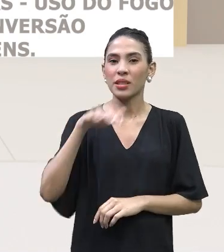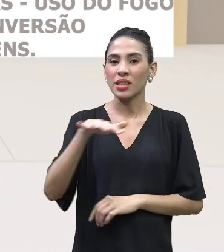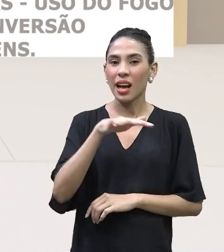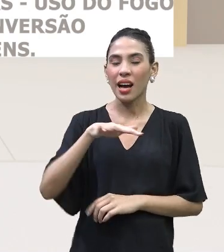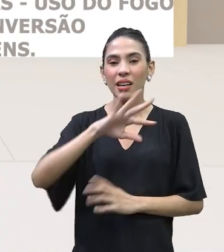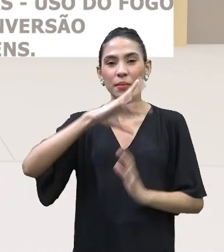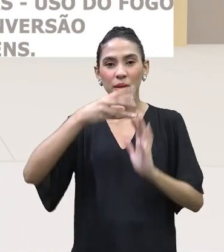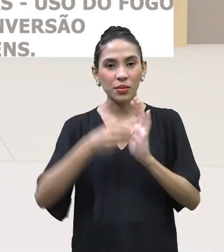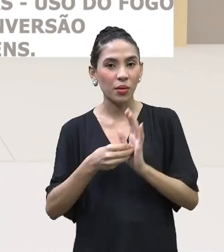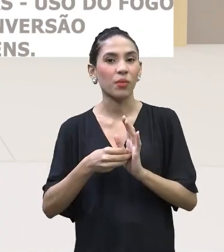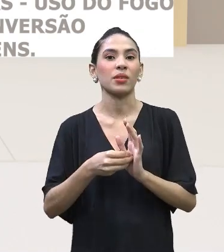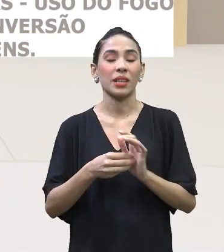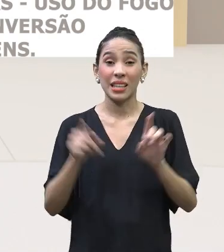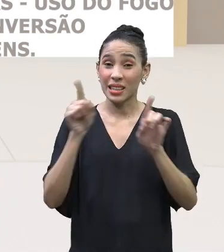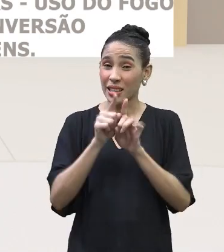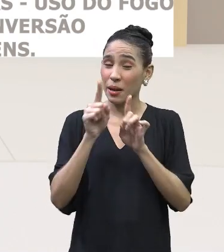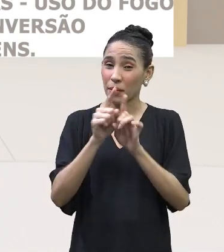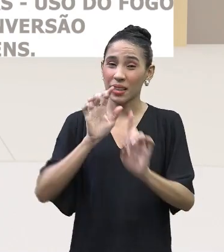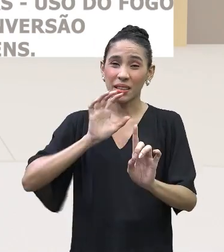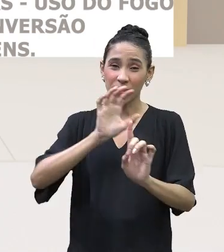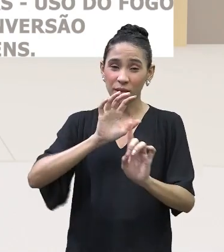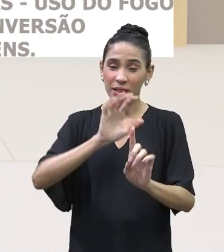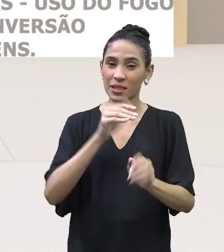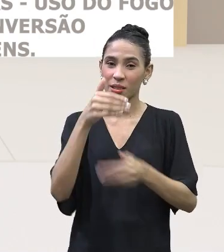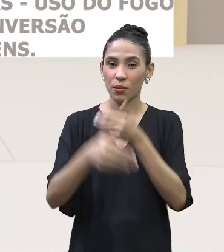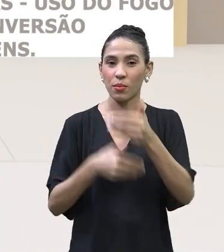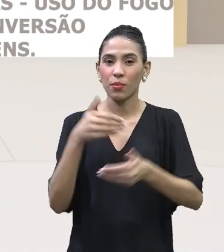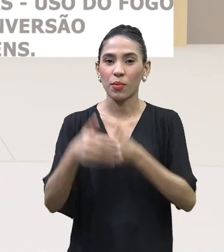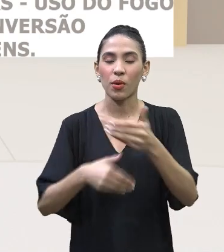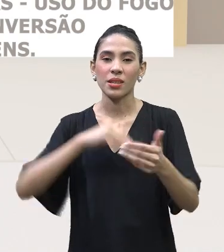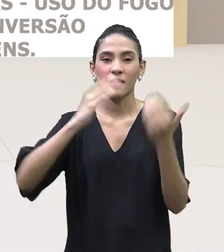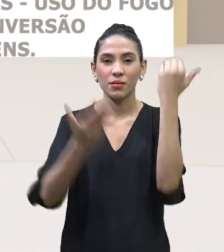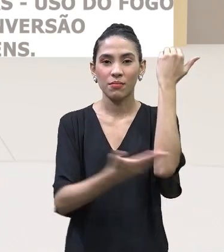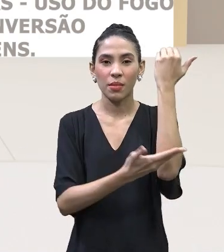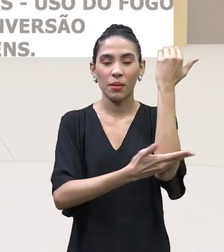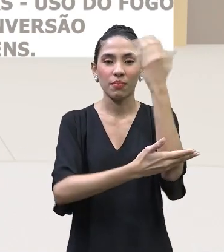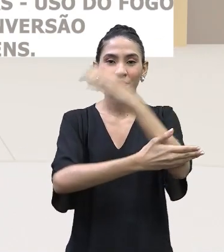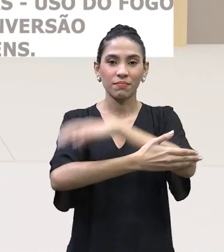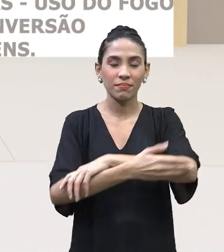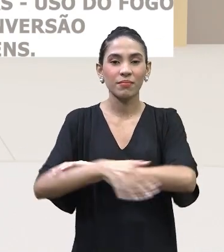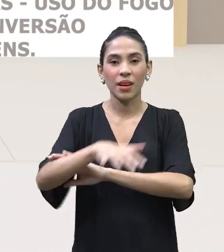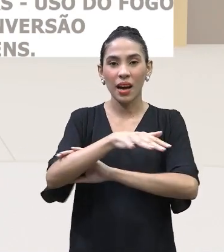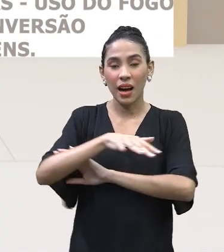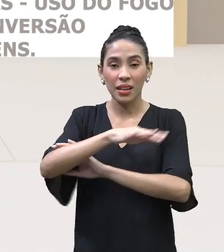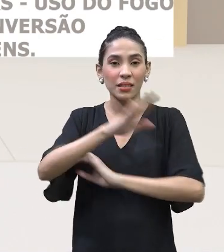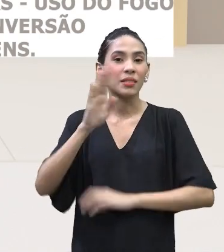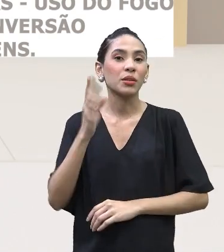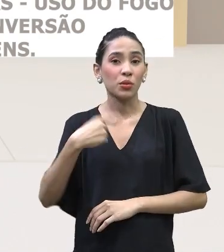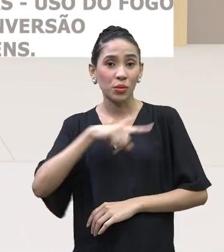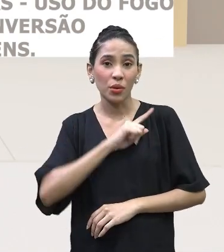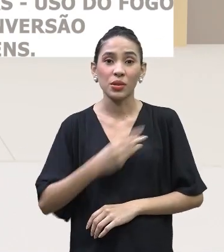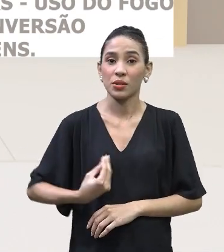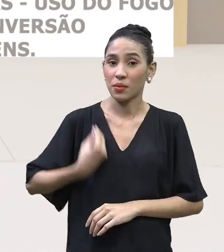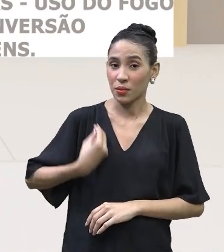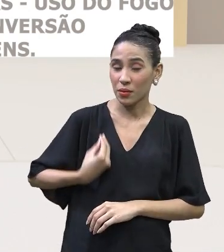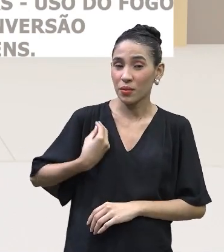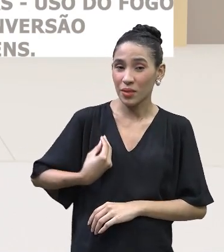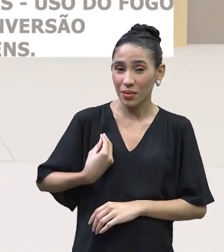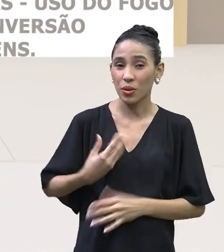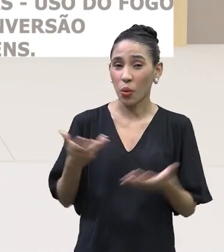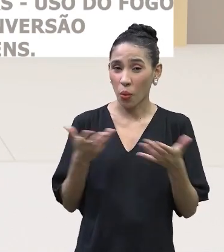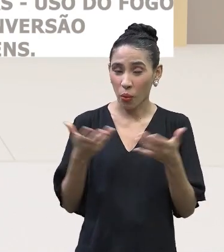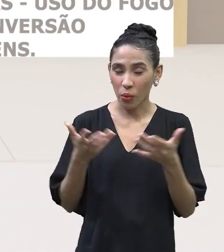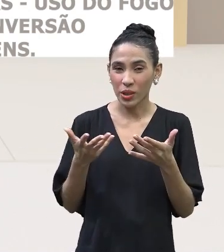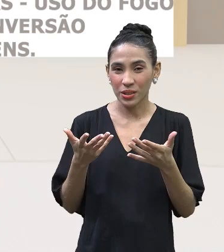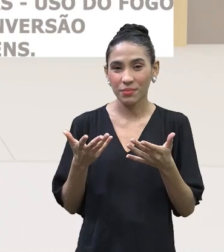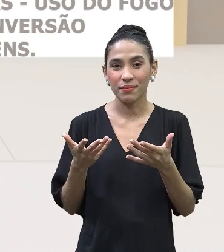amazônica e contribuem também para o processo de desmatamento da região. Inclusive, gente vive na pele, a